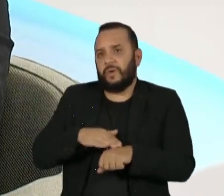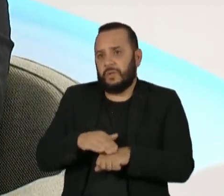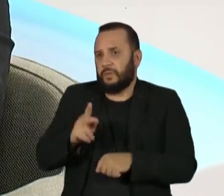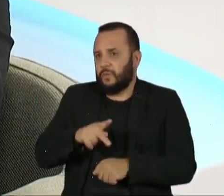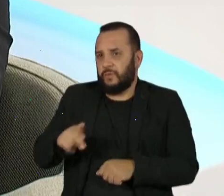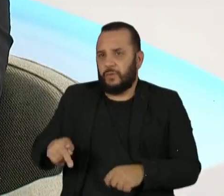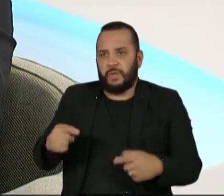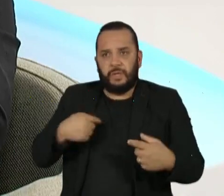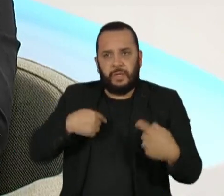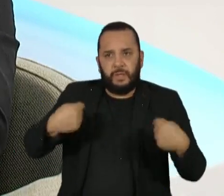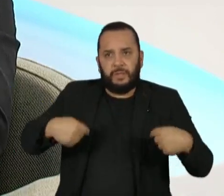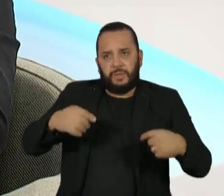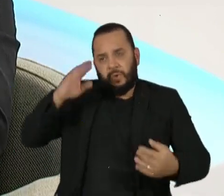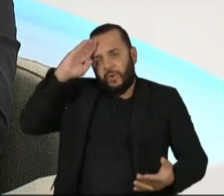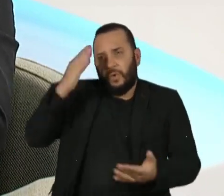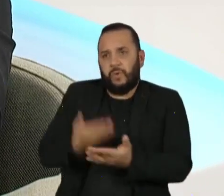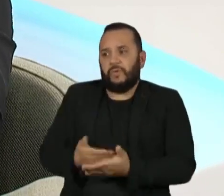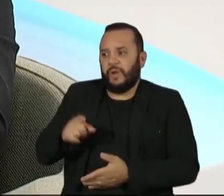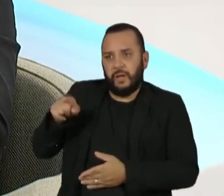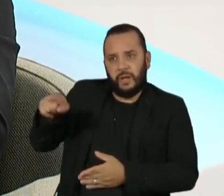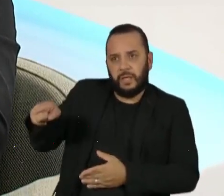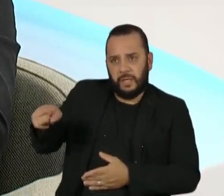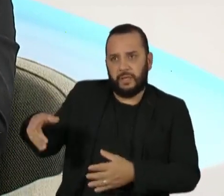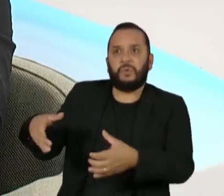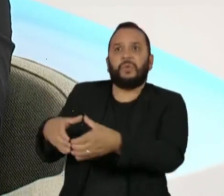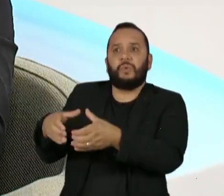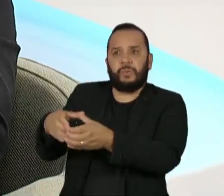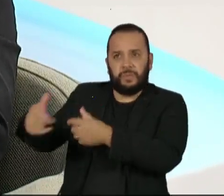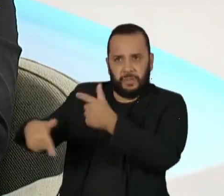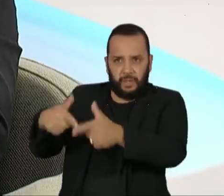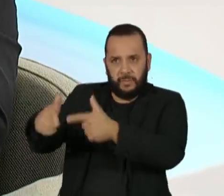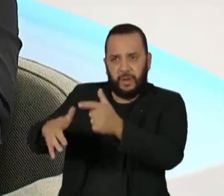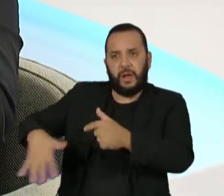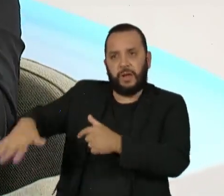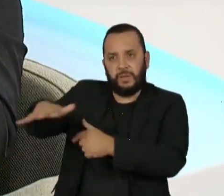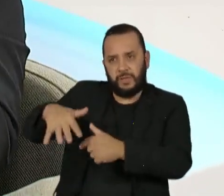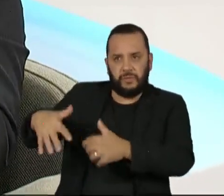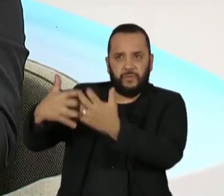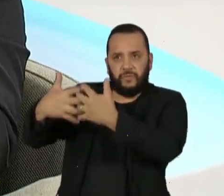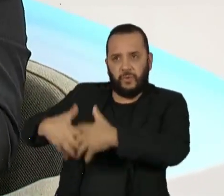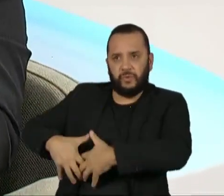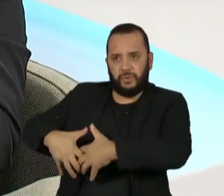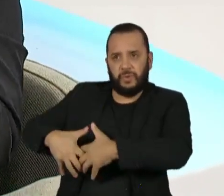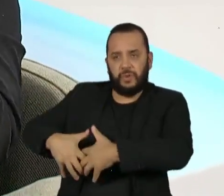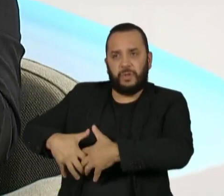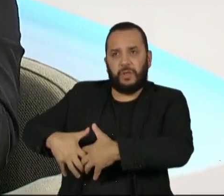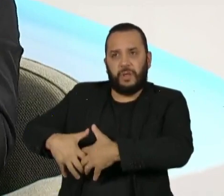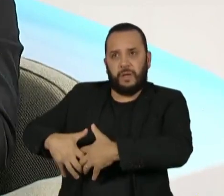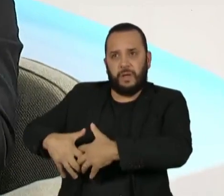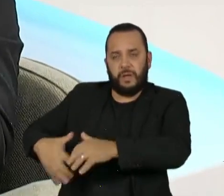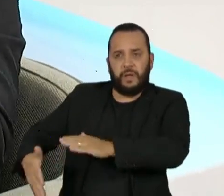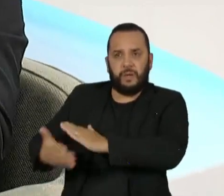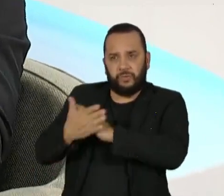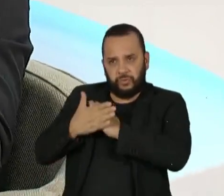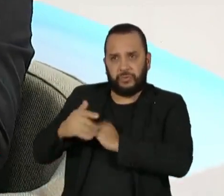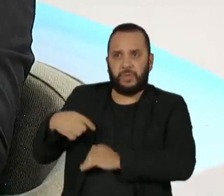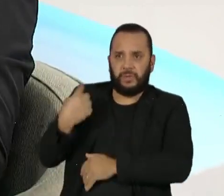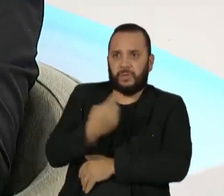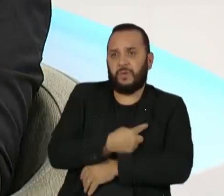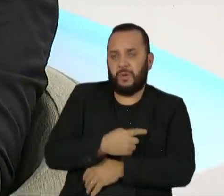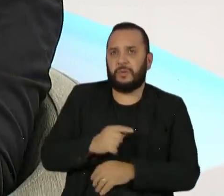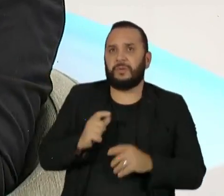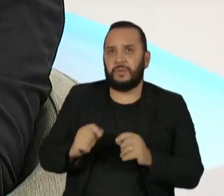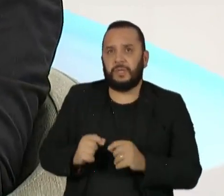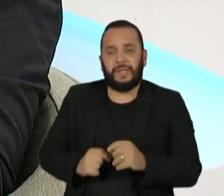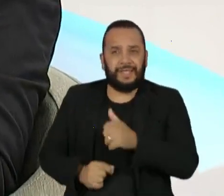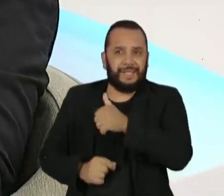tenho que confiar numa estrutura. Eu tenho que confiar numa estrutura que funciona e que nos levou a ser uma das... Entre